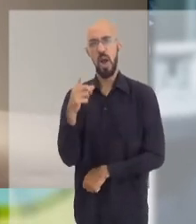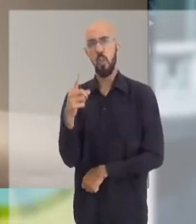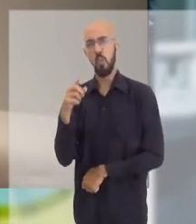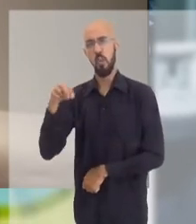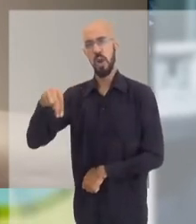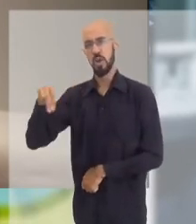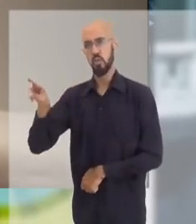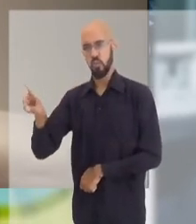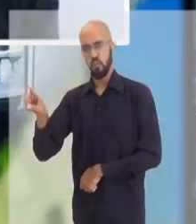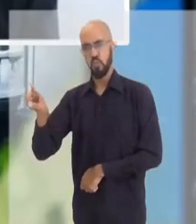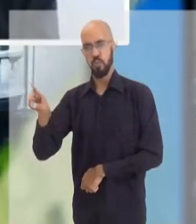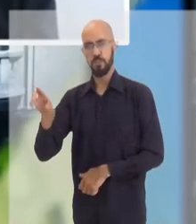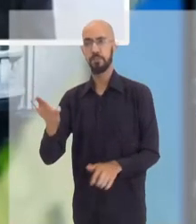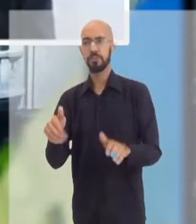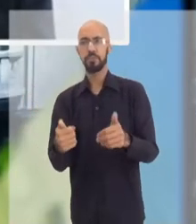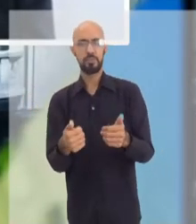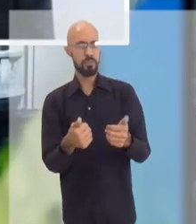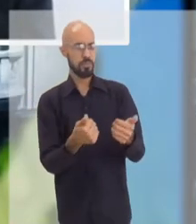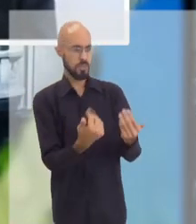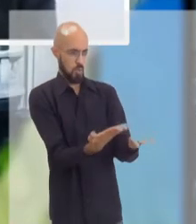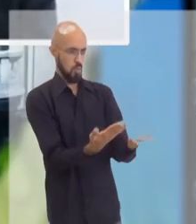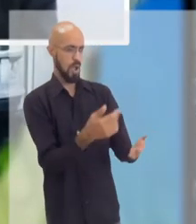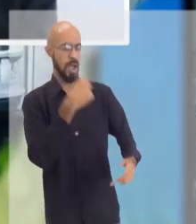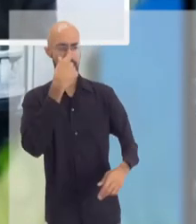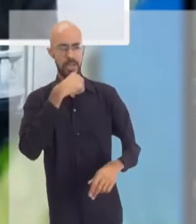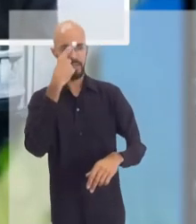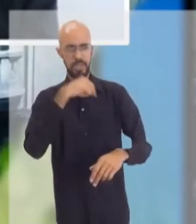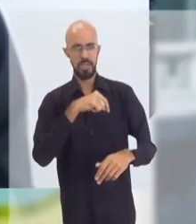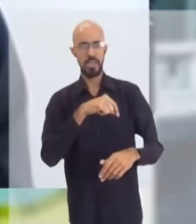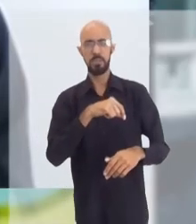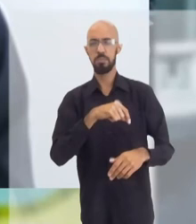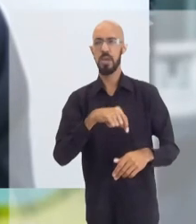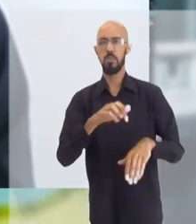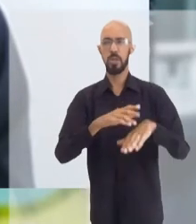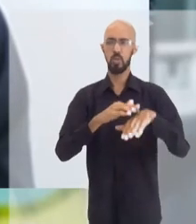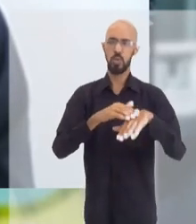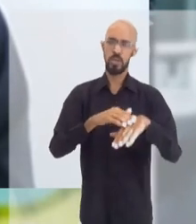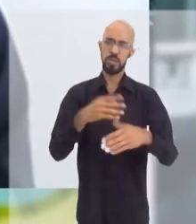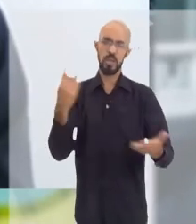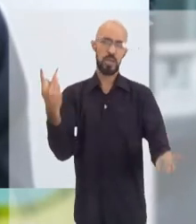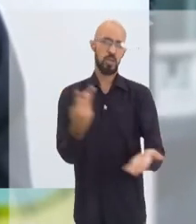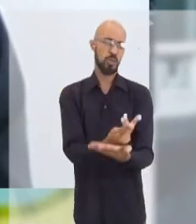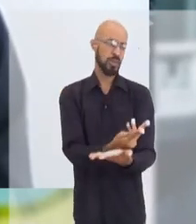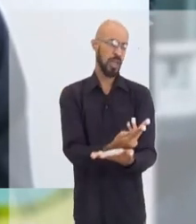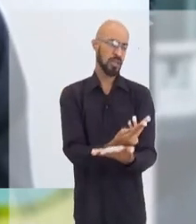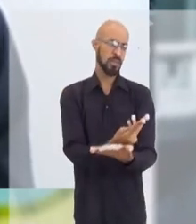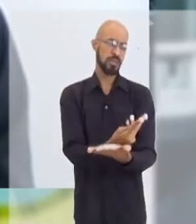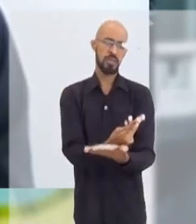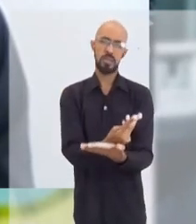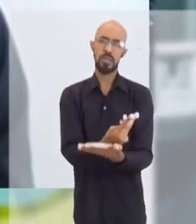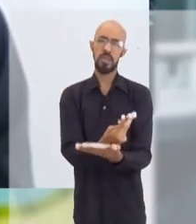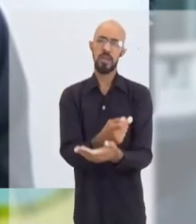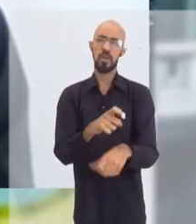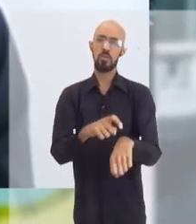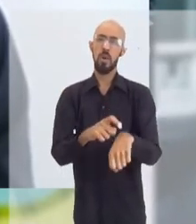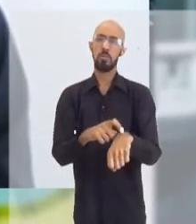H1N1? A gripe é uma doença sazonal que incide normalmente no inverno. Esse ano tivemos uma